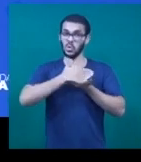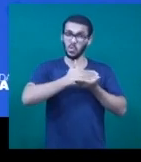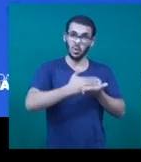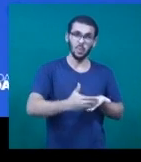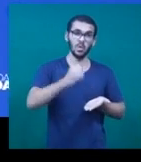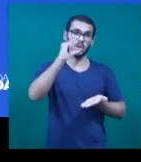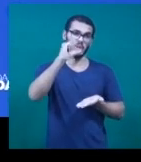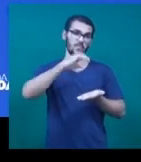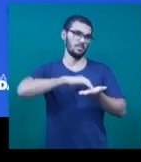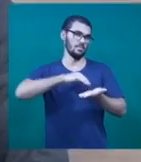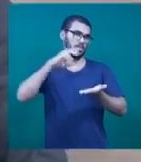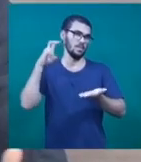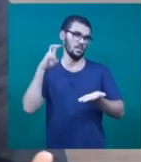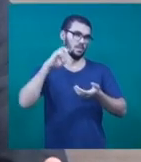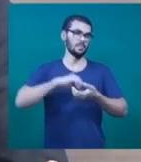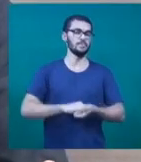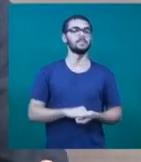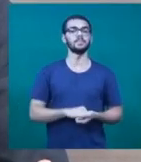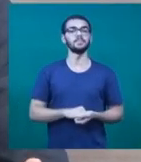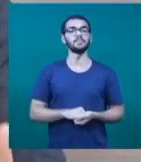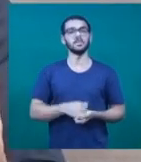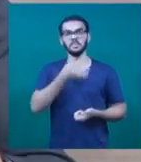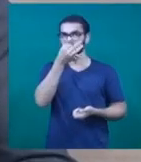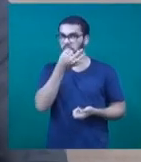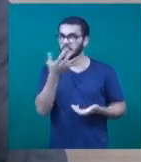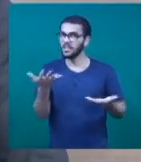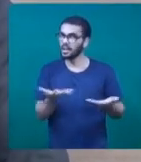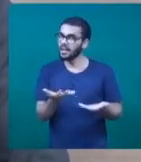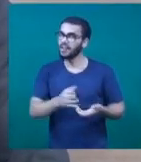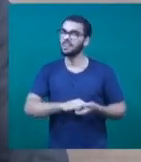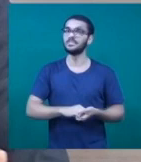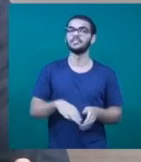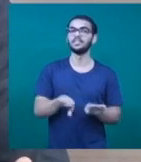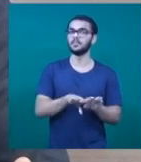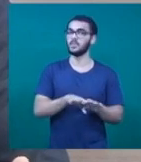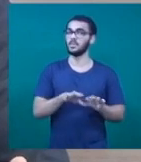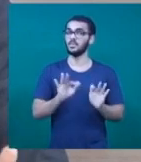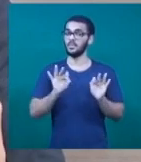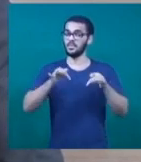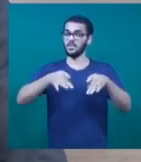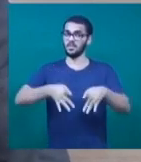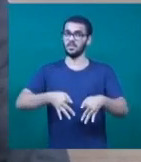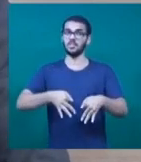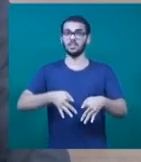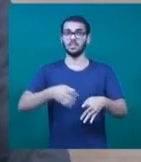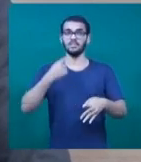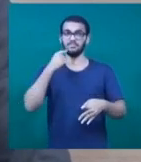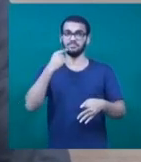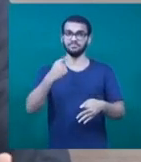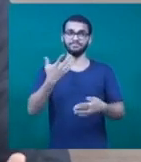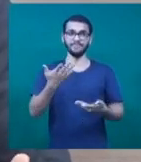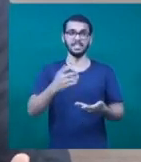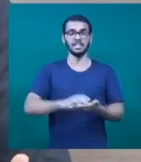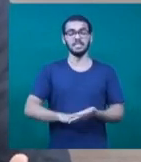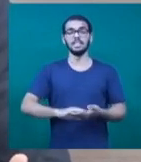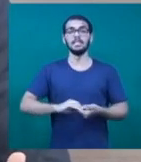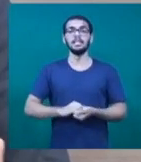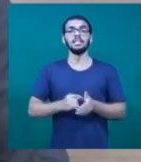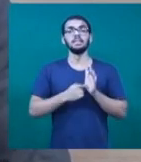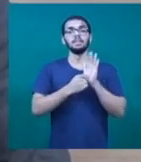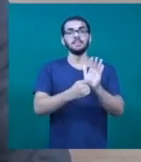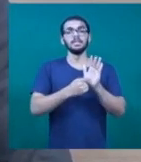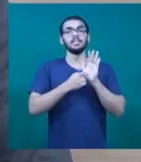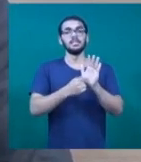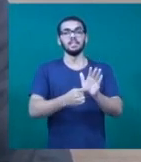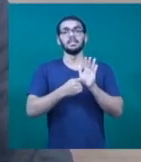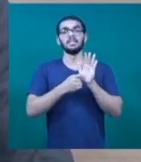das 9 da manhã. E tem mais dicas para você aí de casa. Termina nesse fim de semana, em Uberlândia, a temporada de apresentações